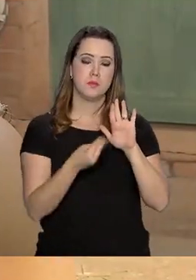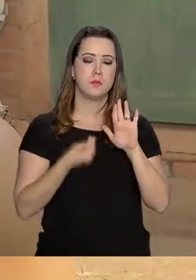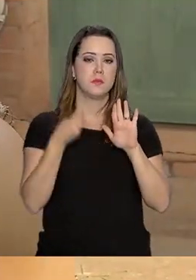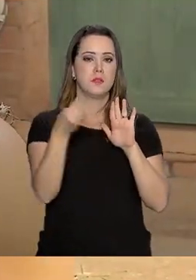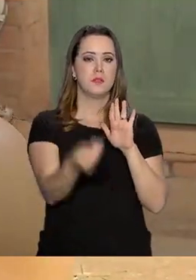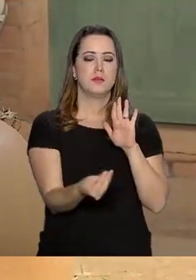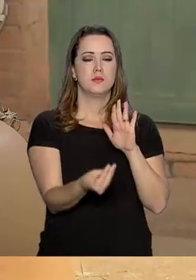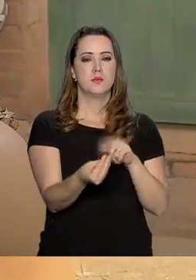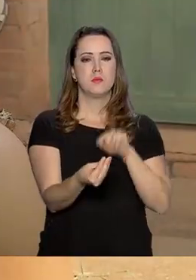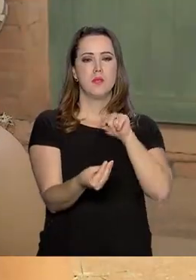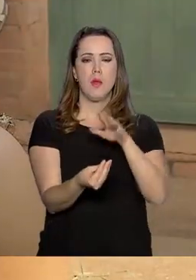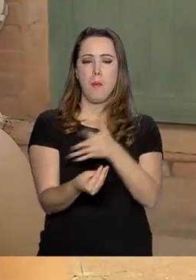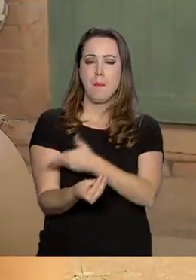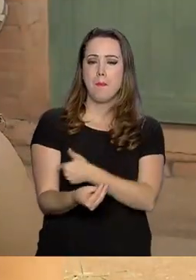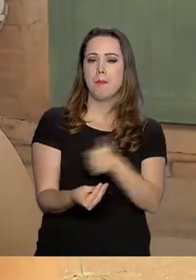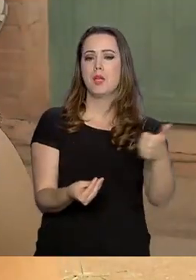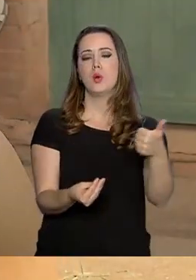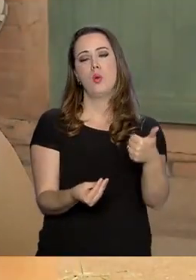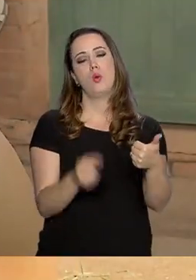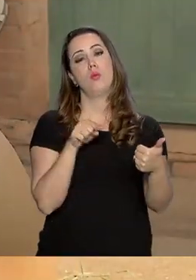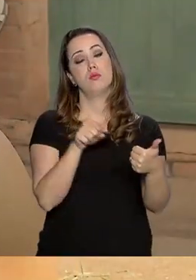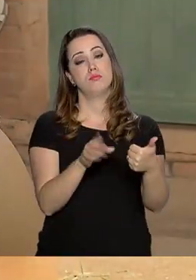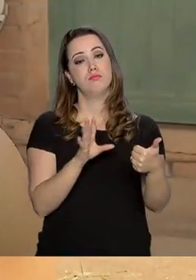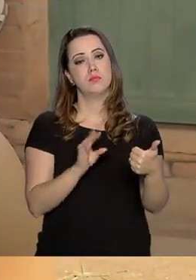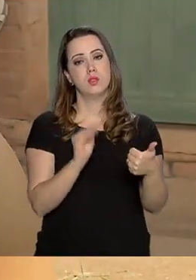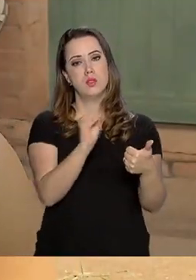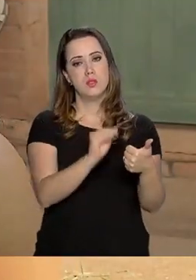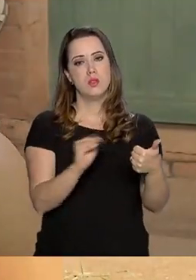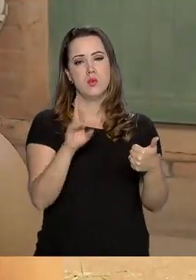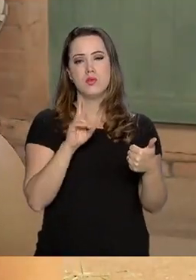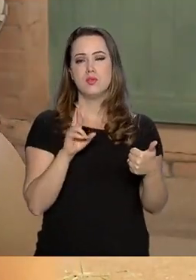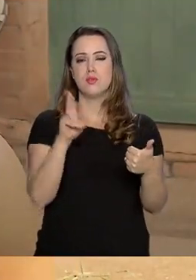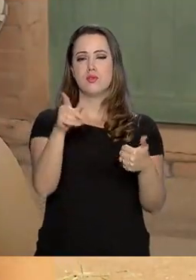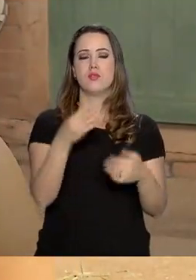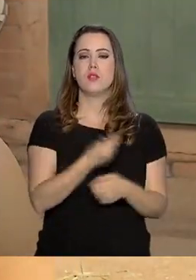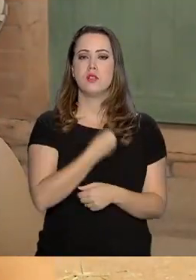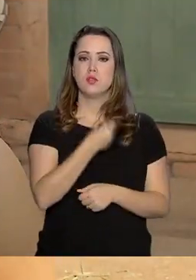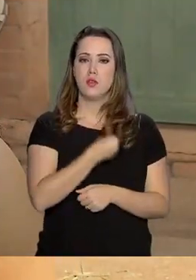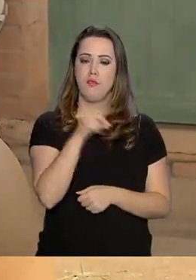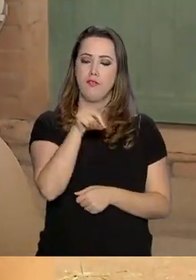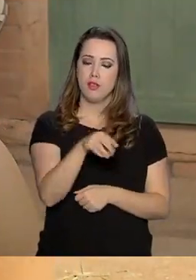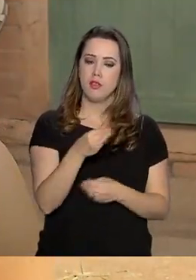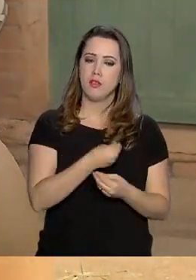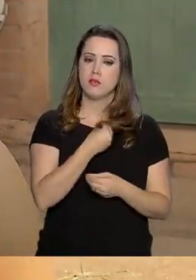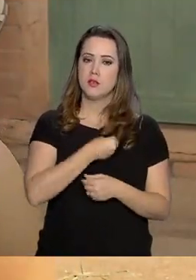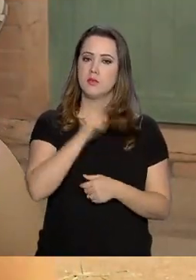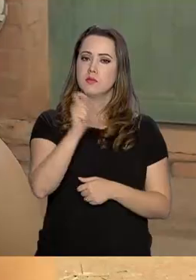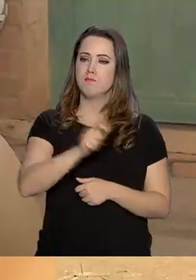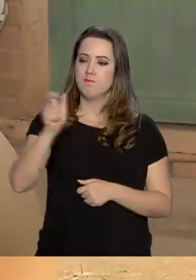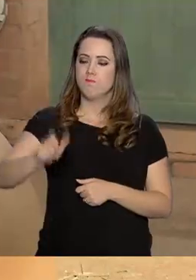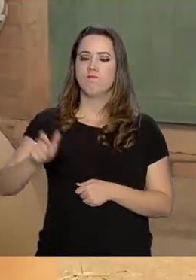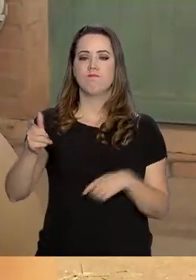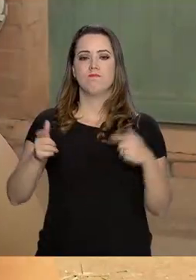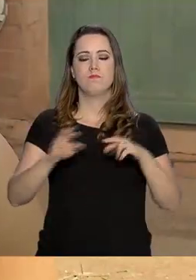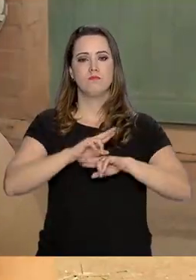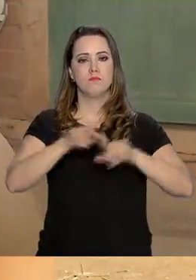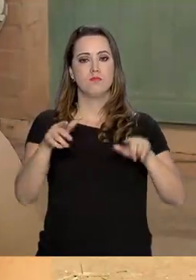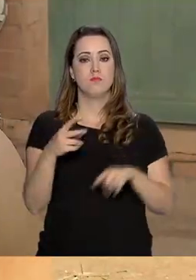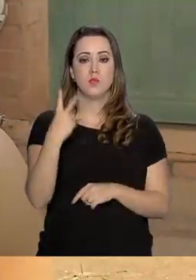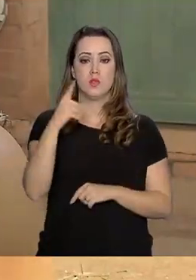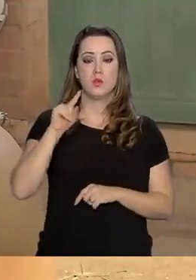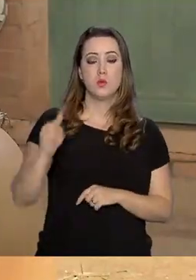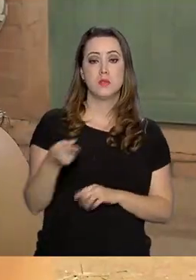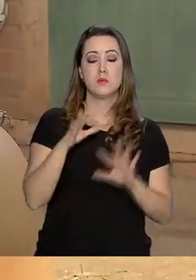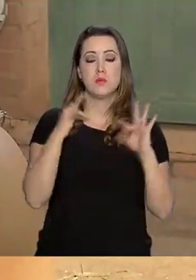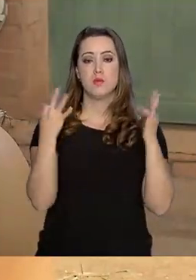uma sustentabilidade, um diferencial, irá fazer um diferencial muito grande na vida de mais de 2